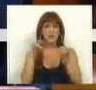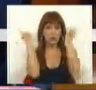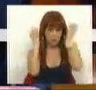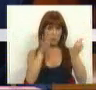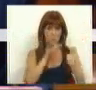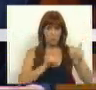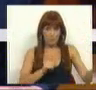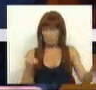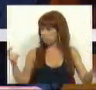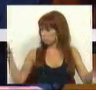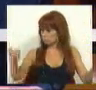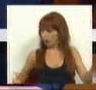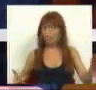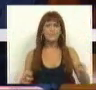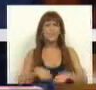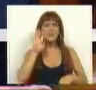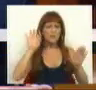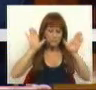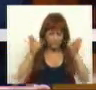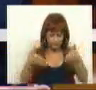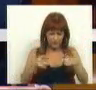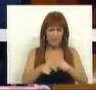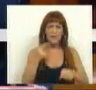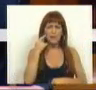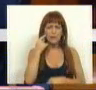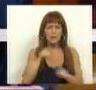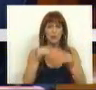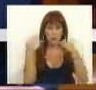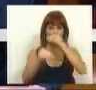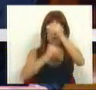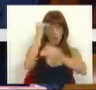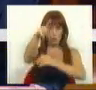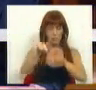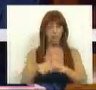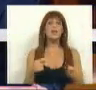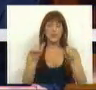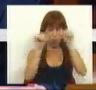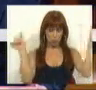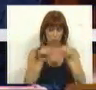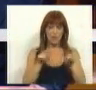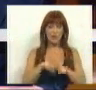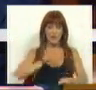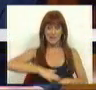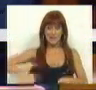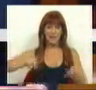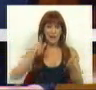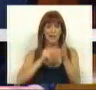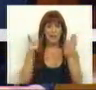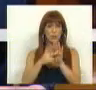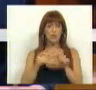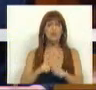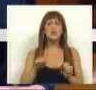internacionais. Se concentrarmos a nossa atenção no ensino superior e no sistema de ciência e tecnologia,